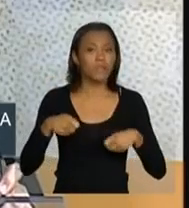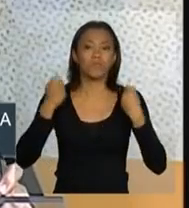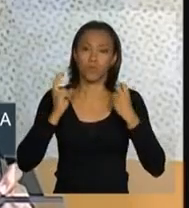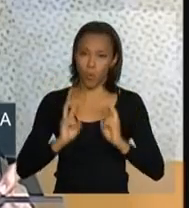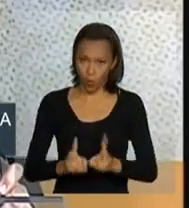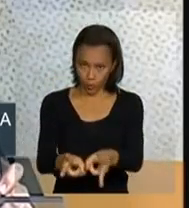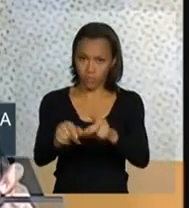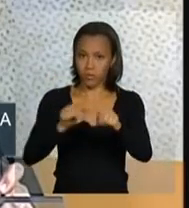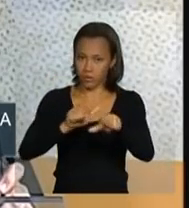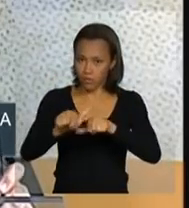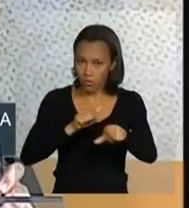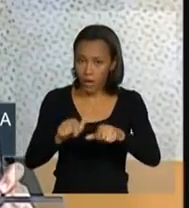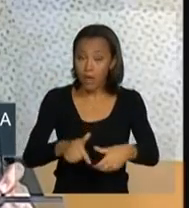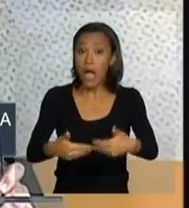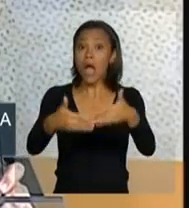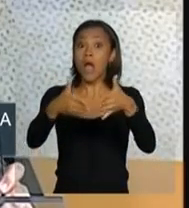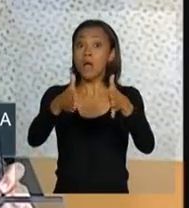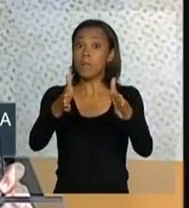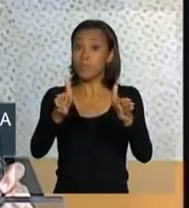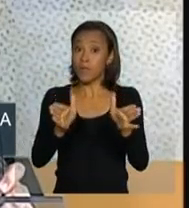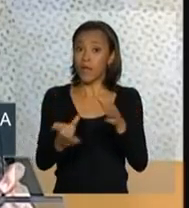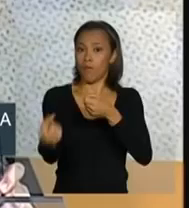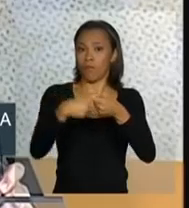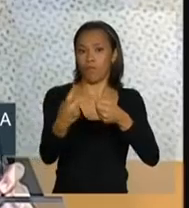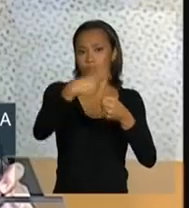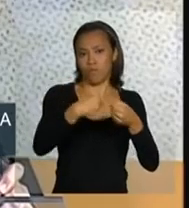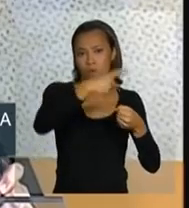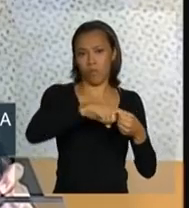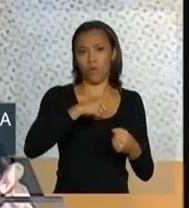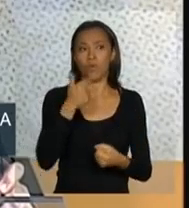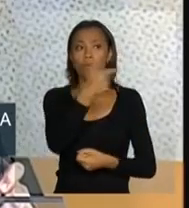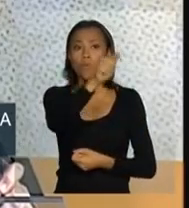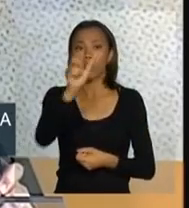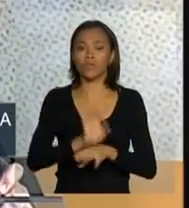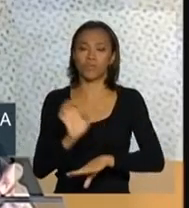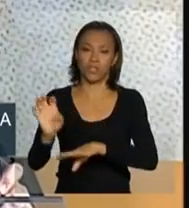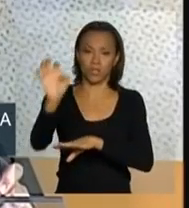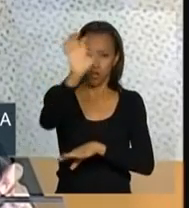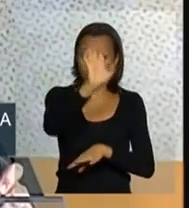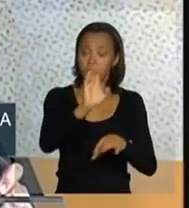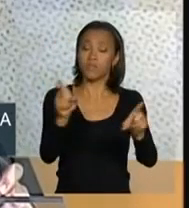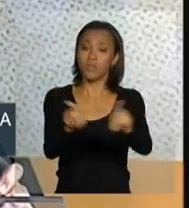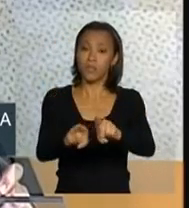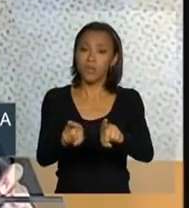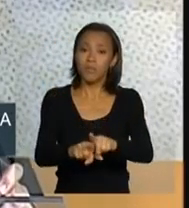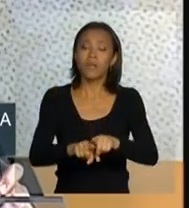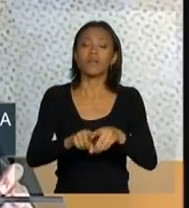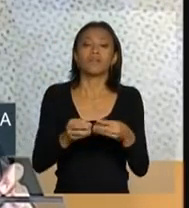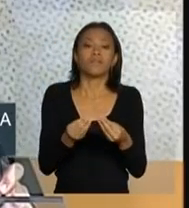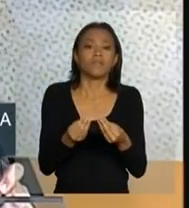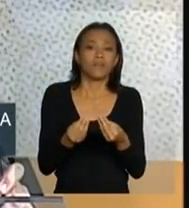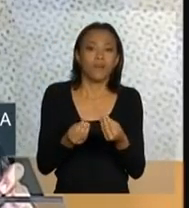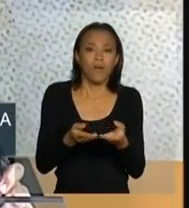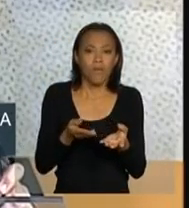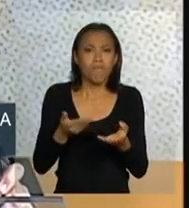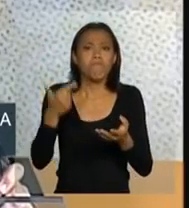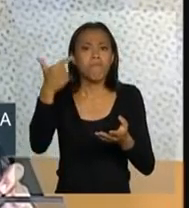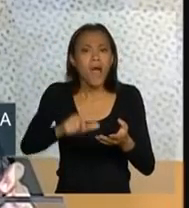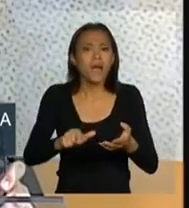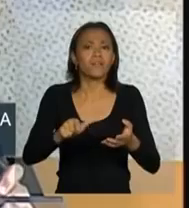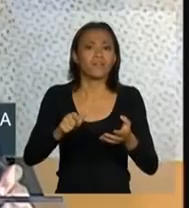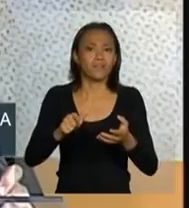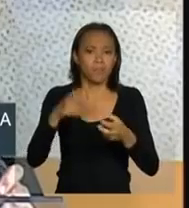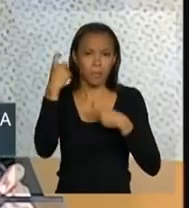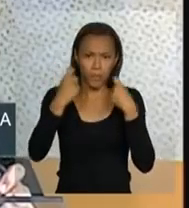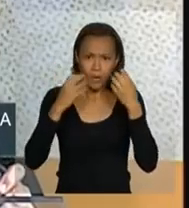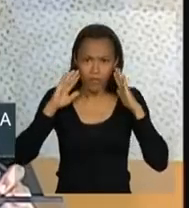rodovida, ampliar a sua integração, mas, efetivamente, dar uma dimensão a ela ainda maior do que teve no